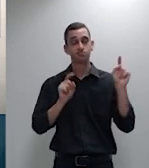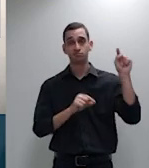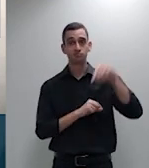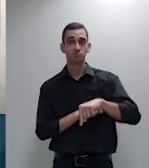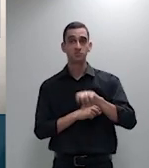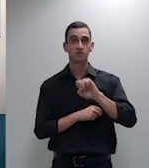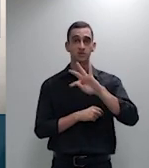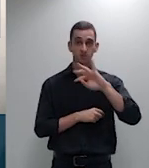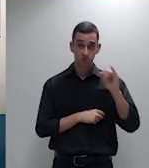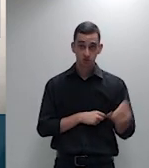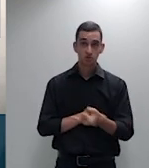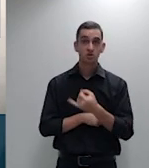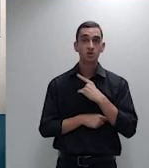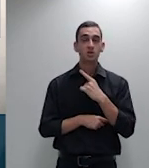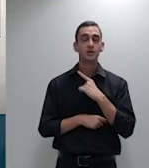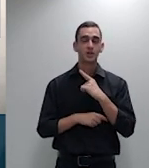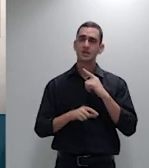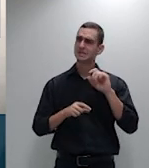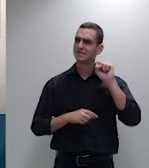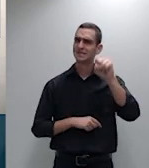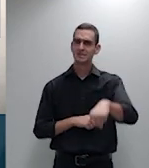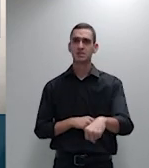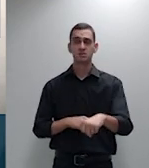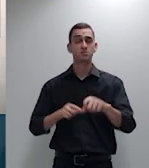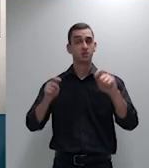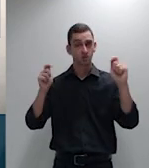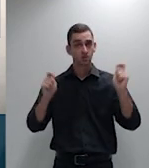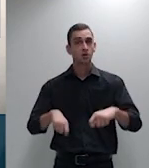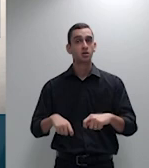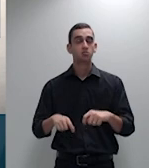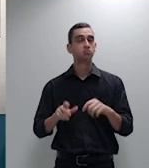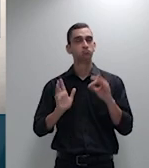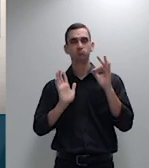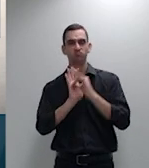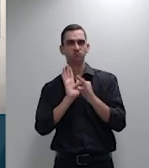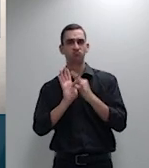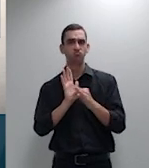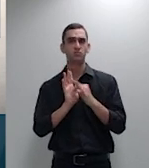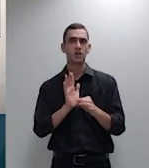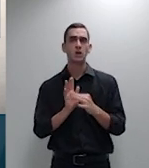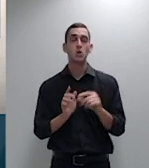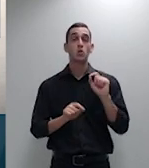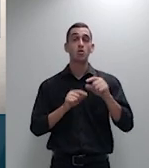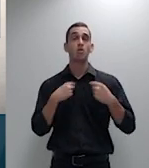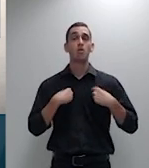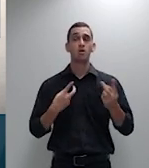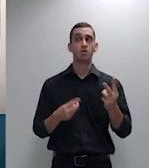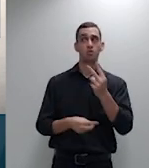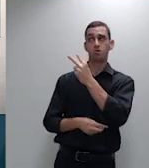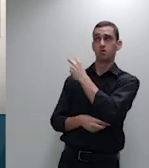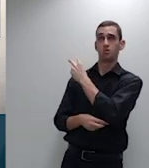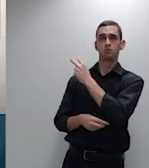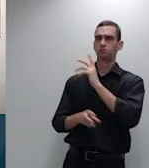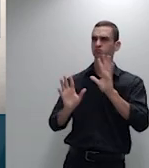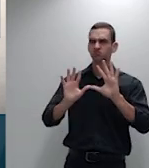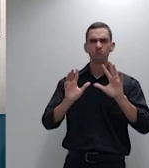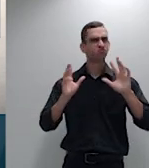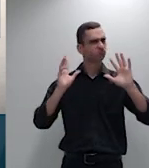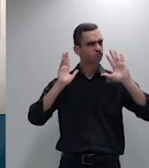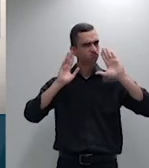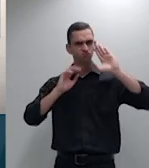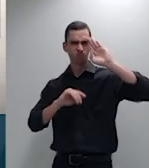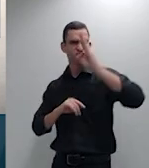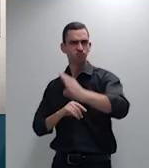podem dar a caneta que não olhem para trás vem um laudo vem um estudo de um ex-membro do Banco Central e está tudo feito